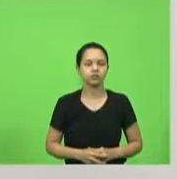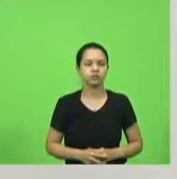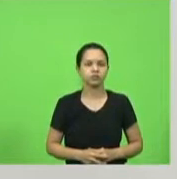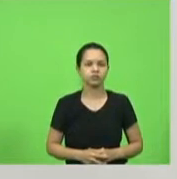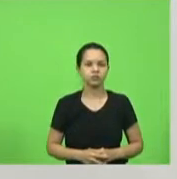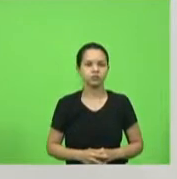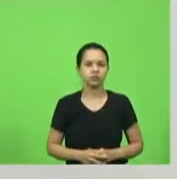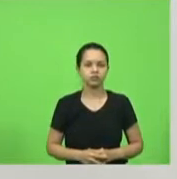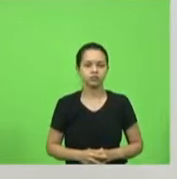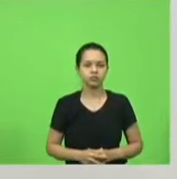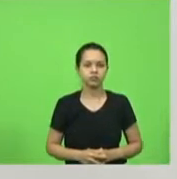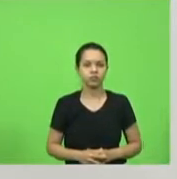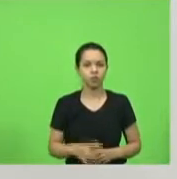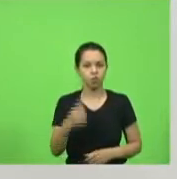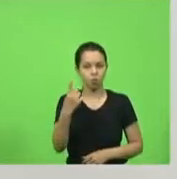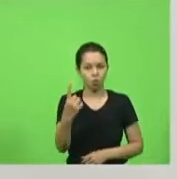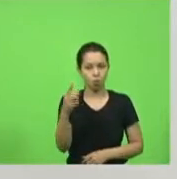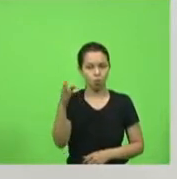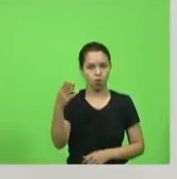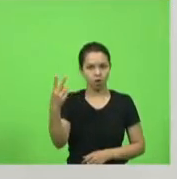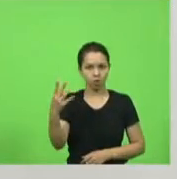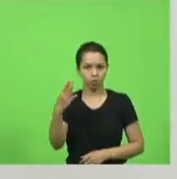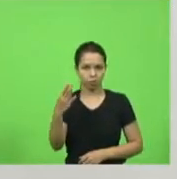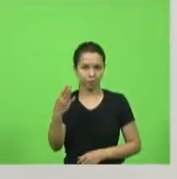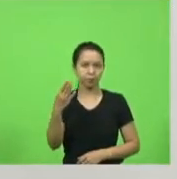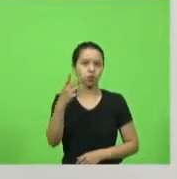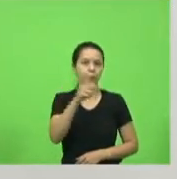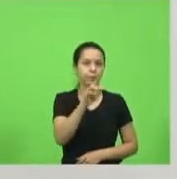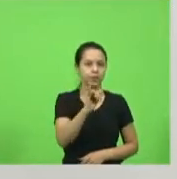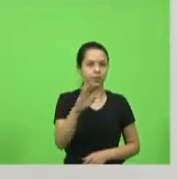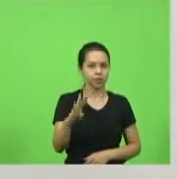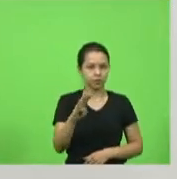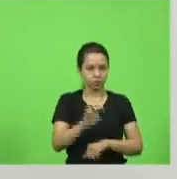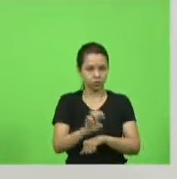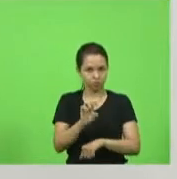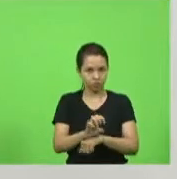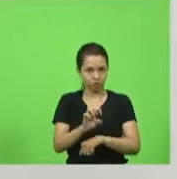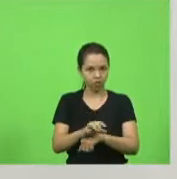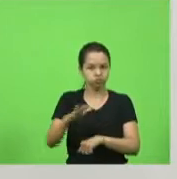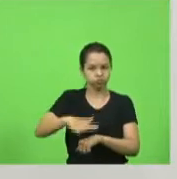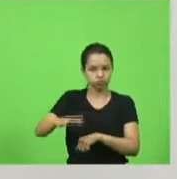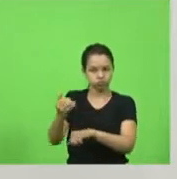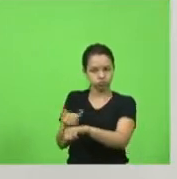considerando que um quarto do PIB do Estado vem de Joinville,